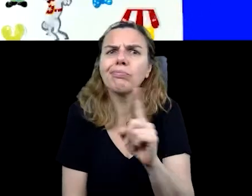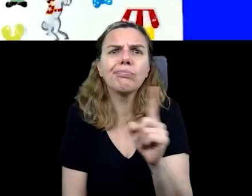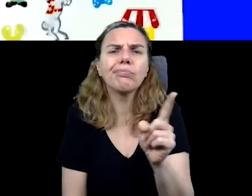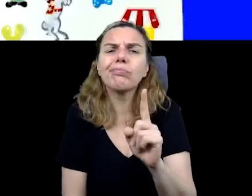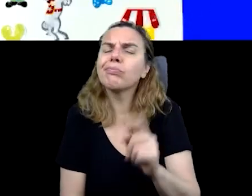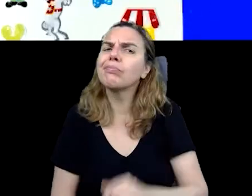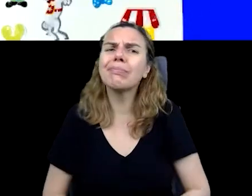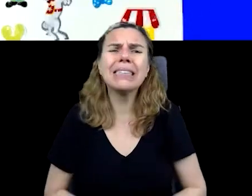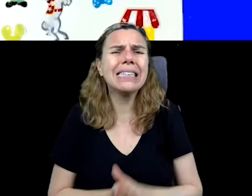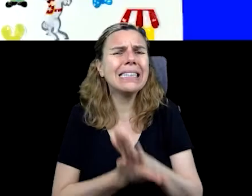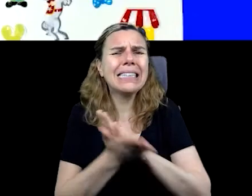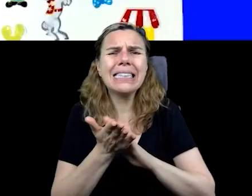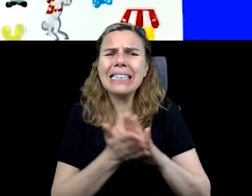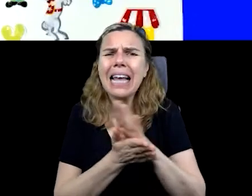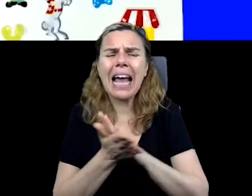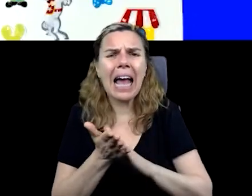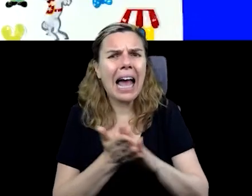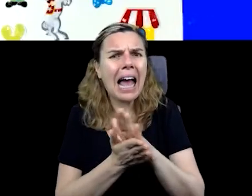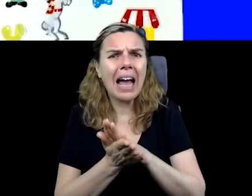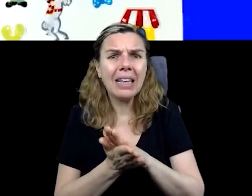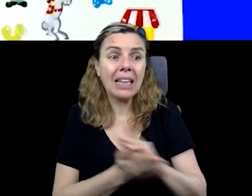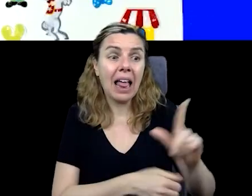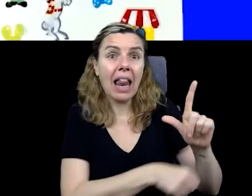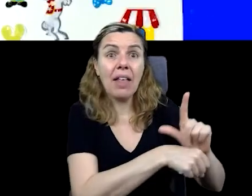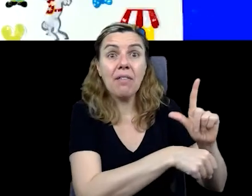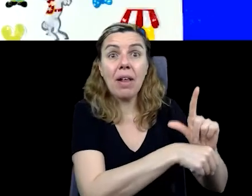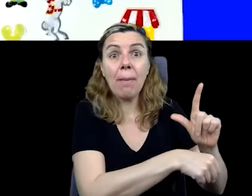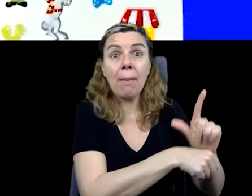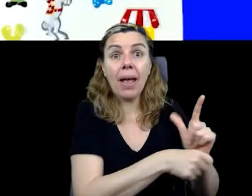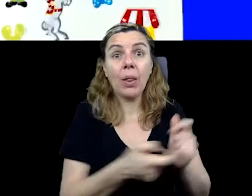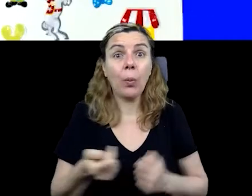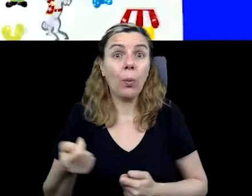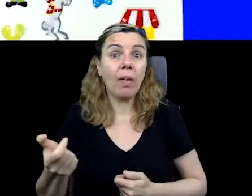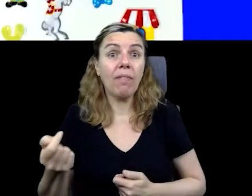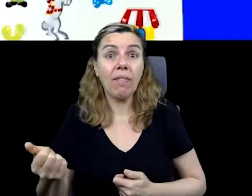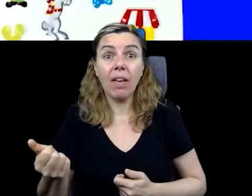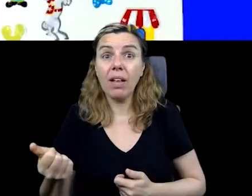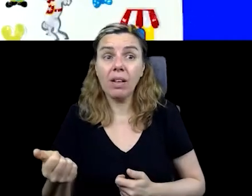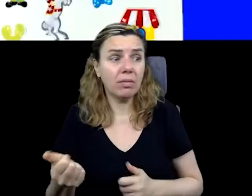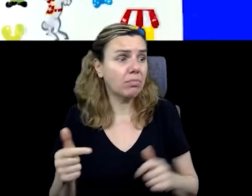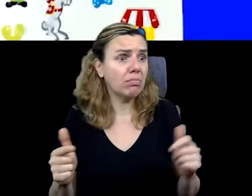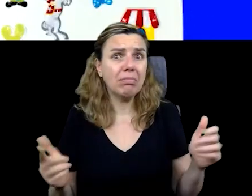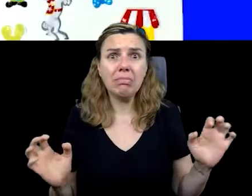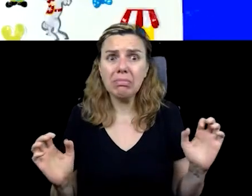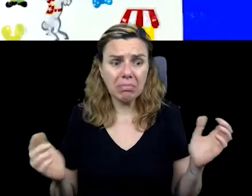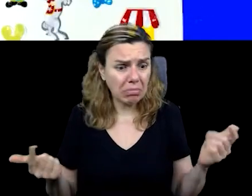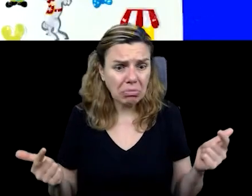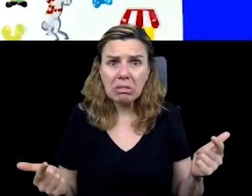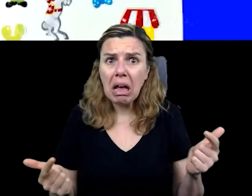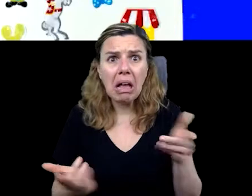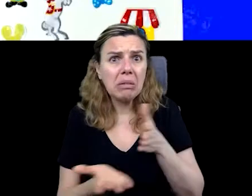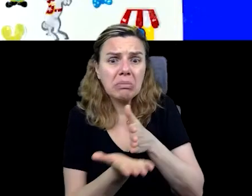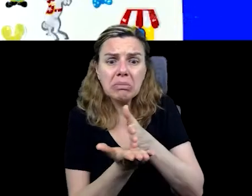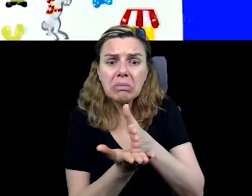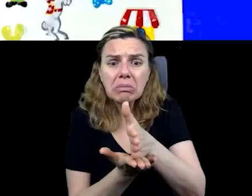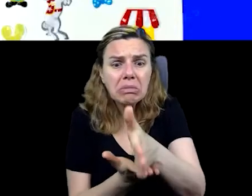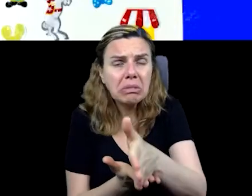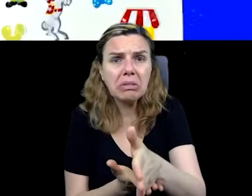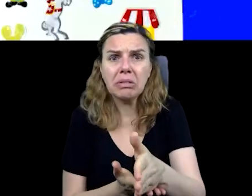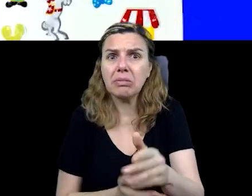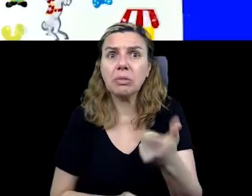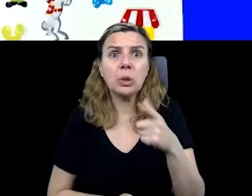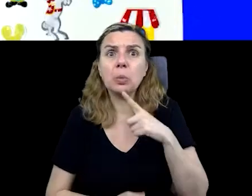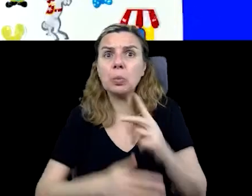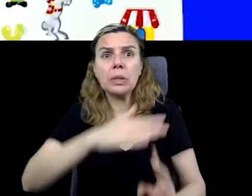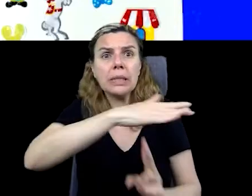Não. Nada separa Santana de Riveira. Não tem linha, não tem